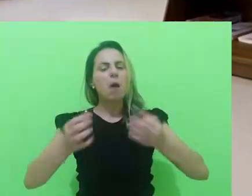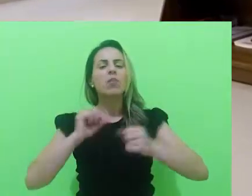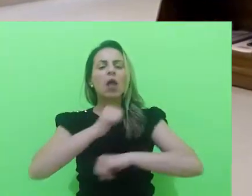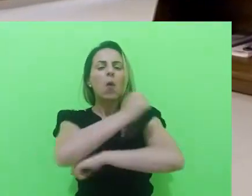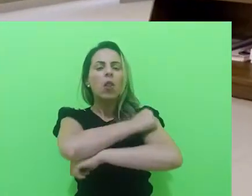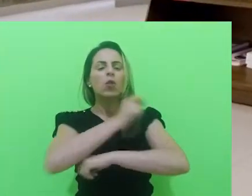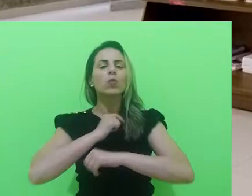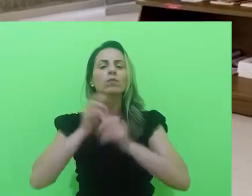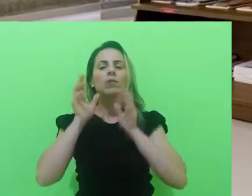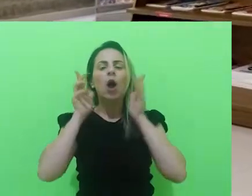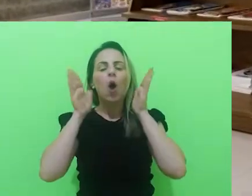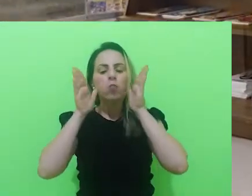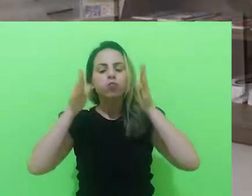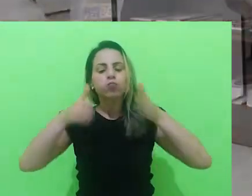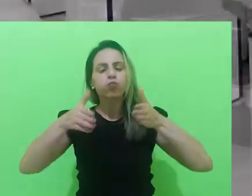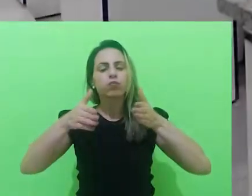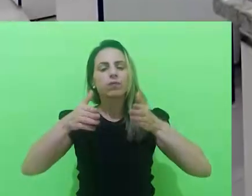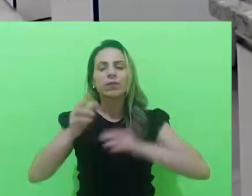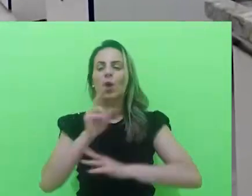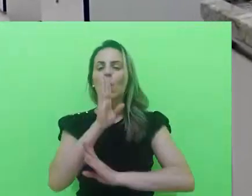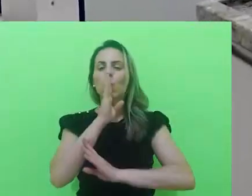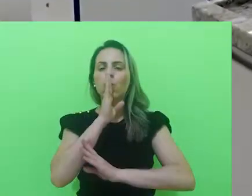concentração e conforto.